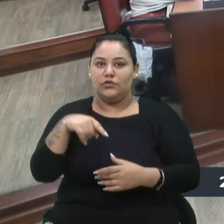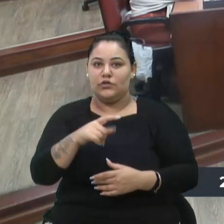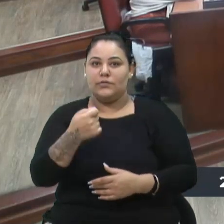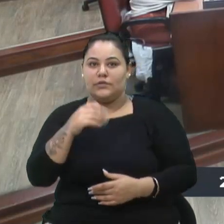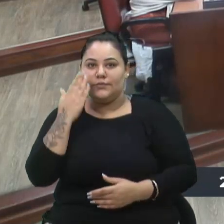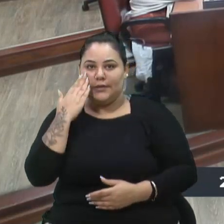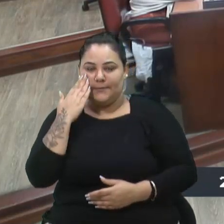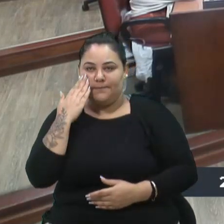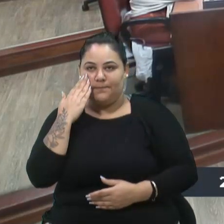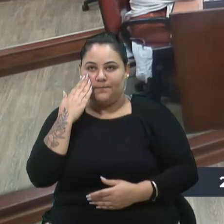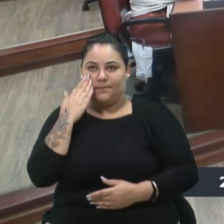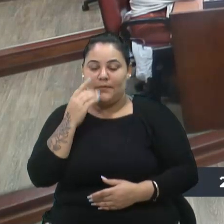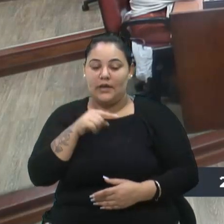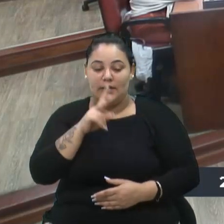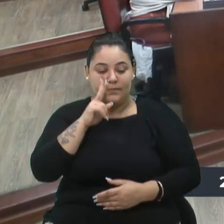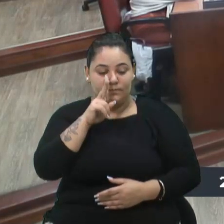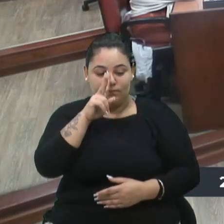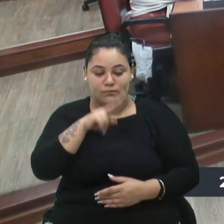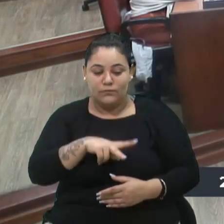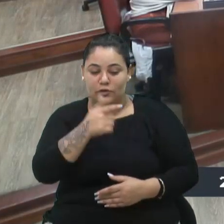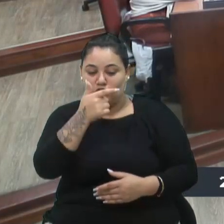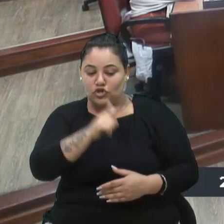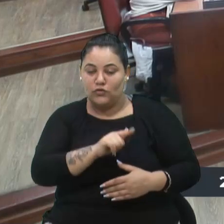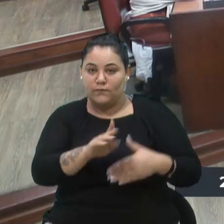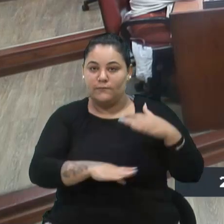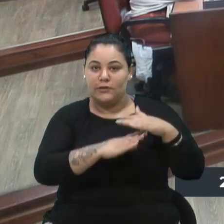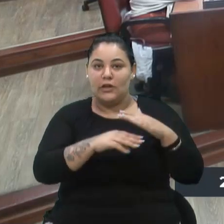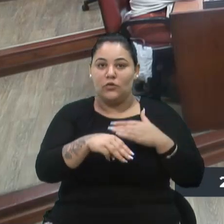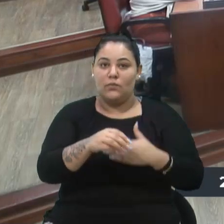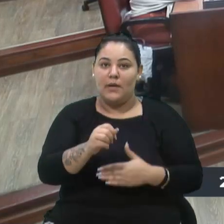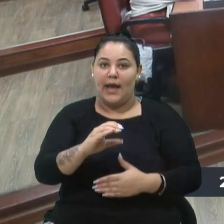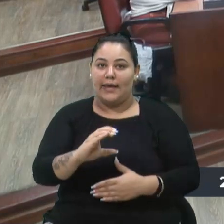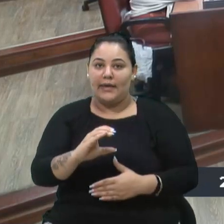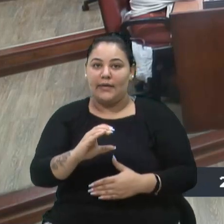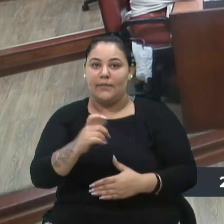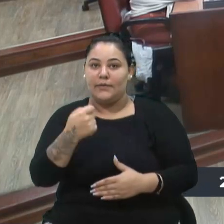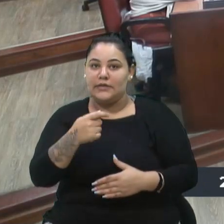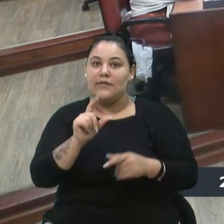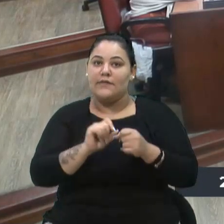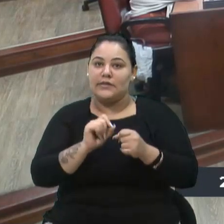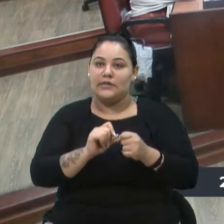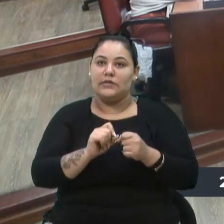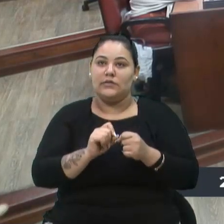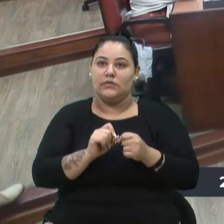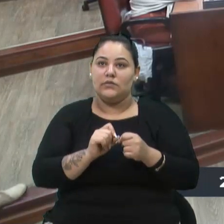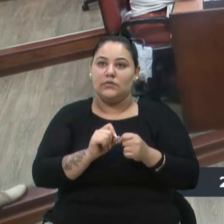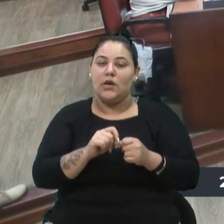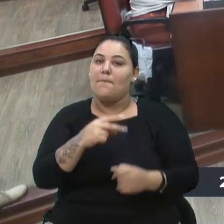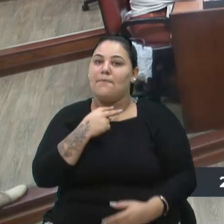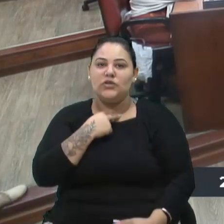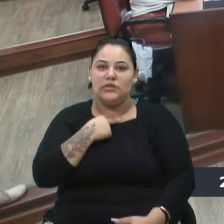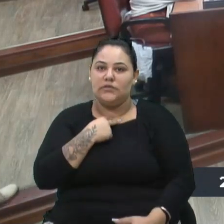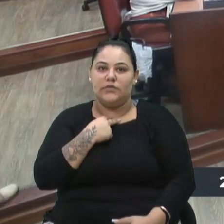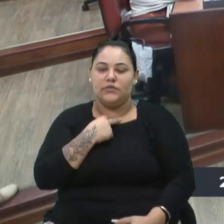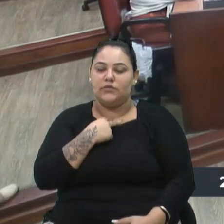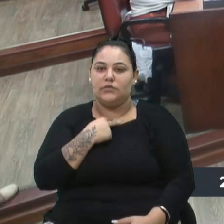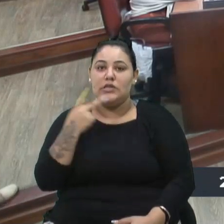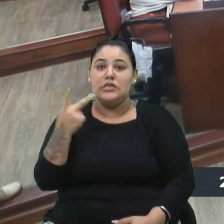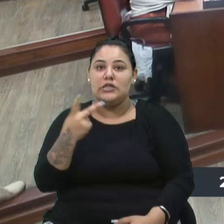Essa revisão do Teto Mac tem que ser feita o quanto antes. Não é possível a segunda maior cidade do Estado estar em nono